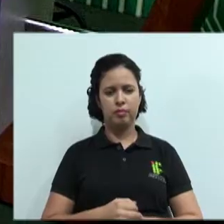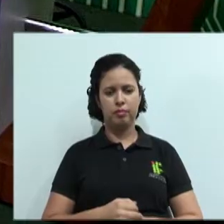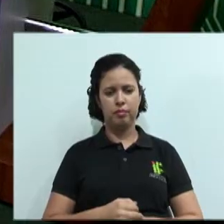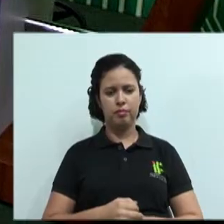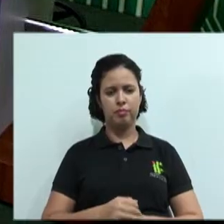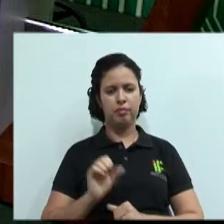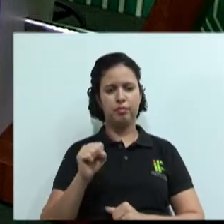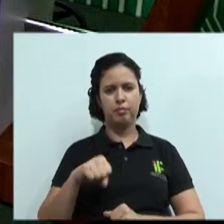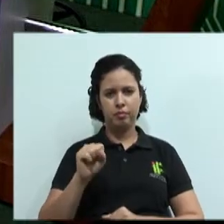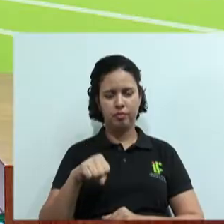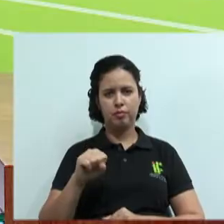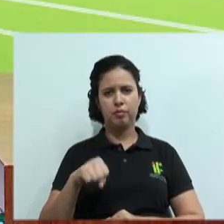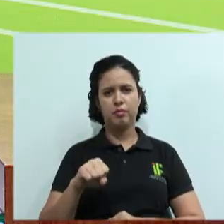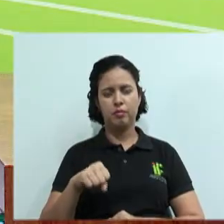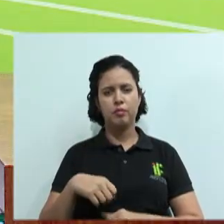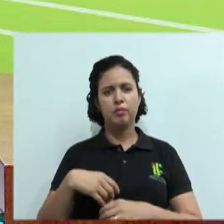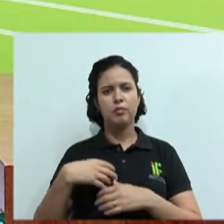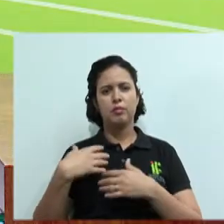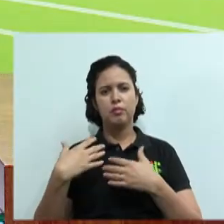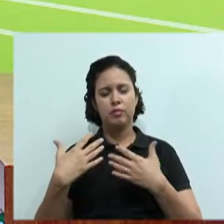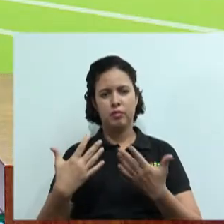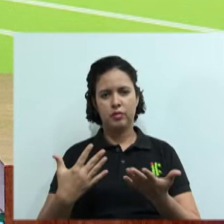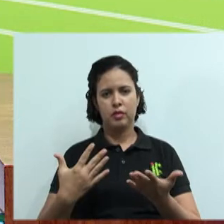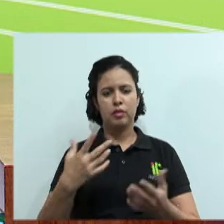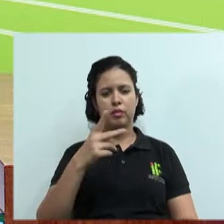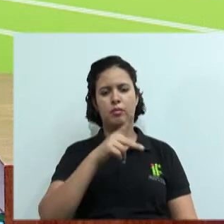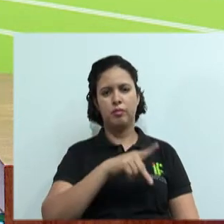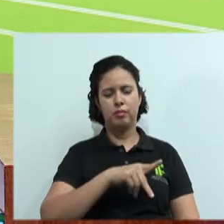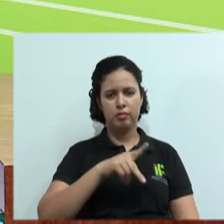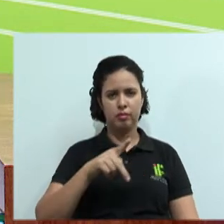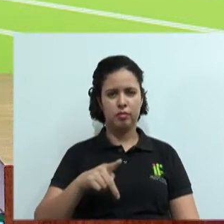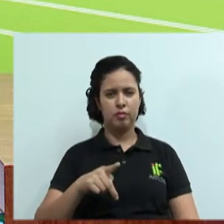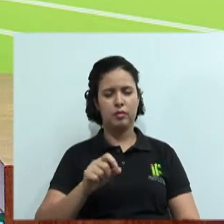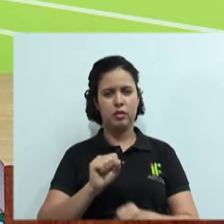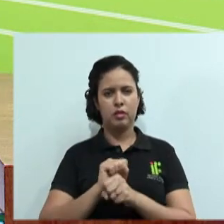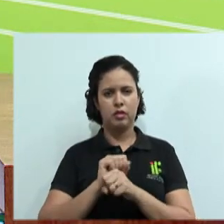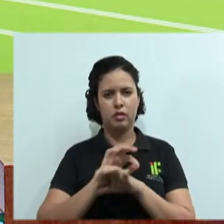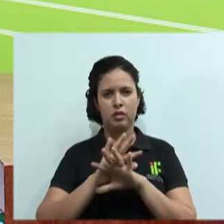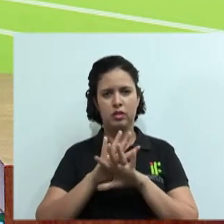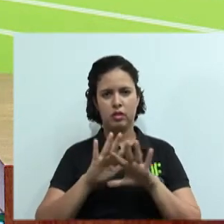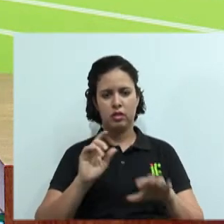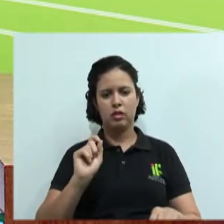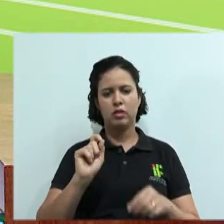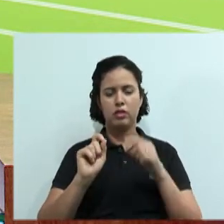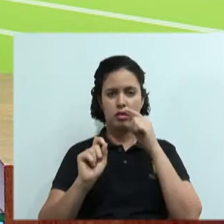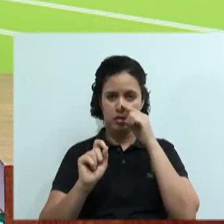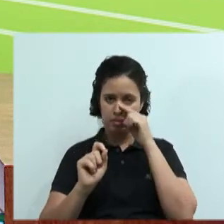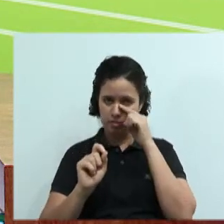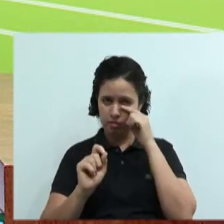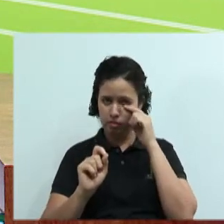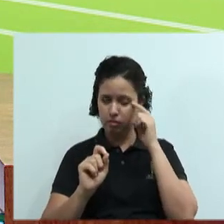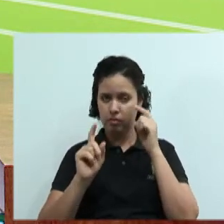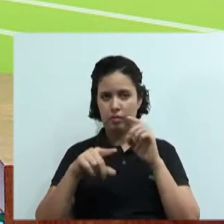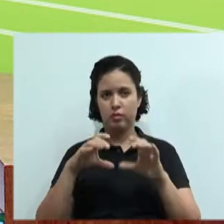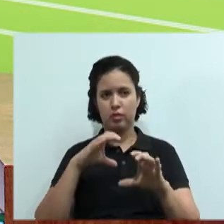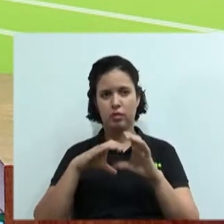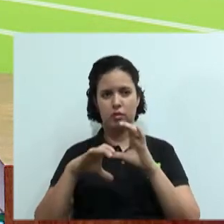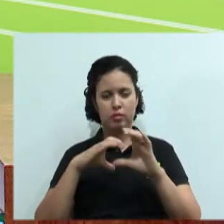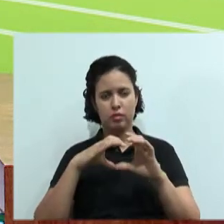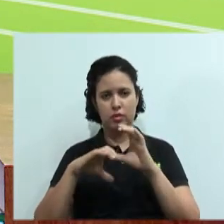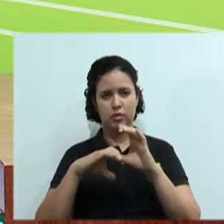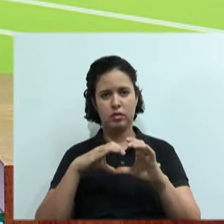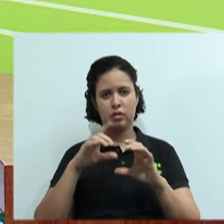certeza. O professor Guilherme deixou isso muito bem claro aí nesses slides, que a situação da comunicação,